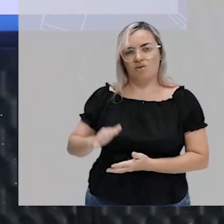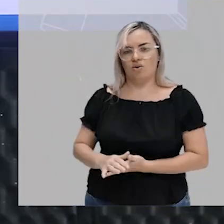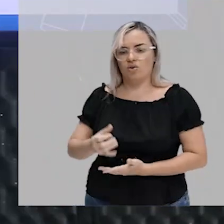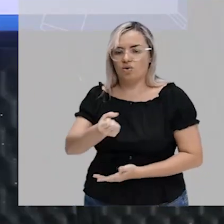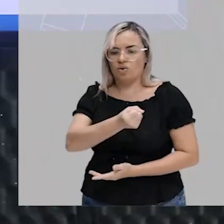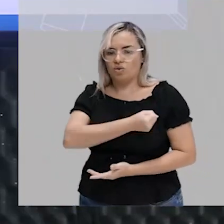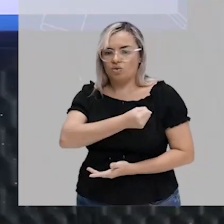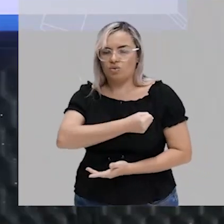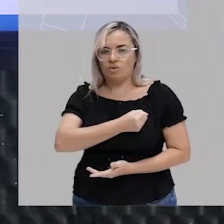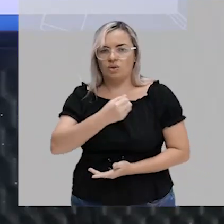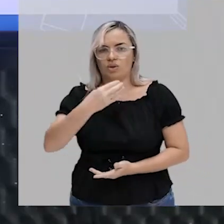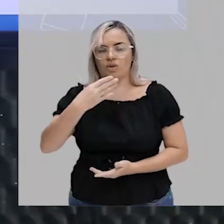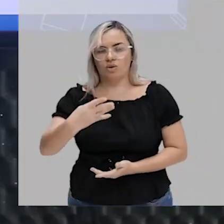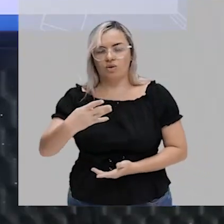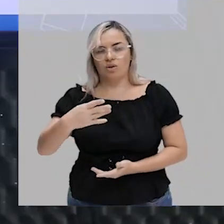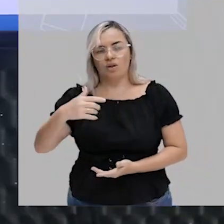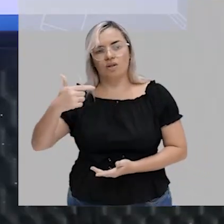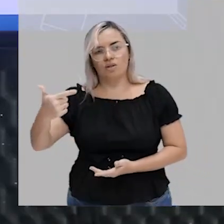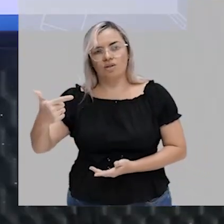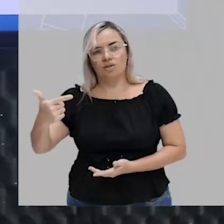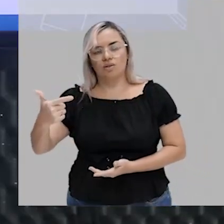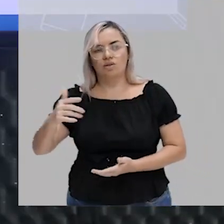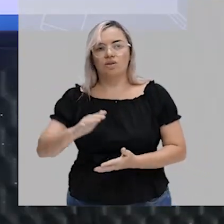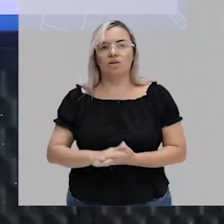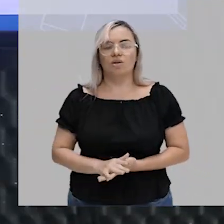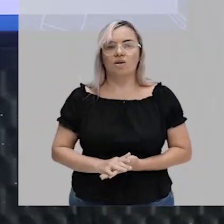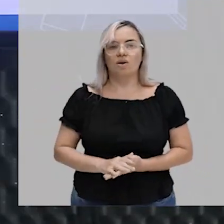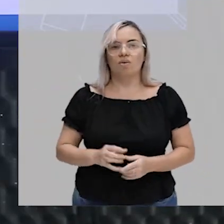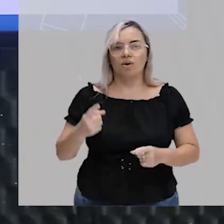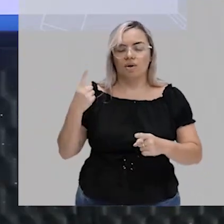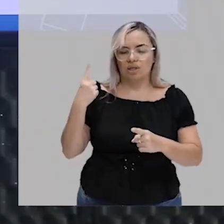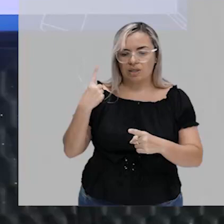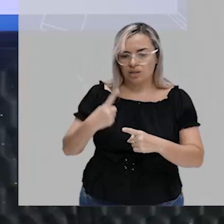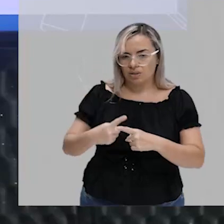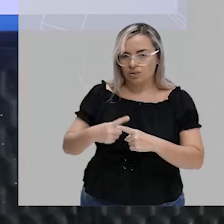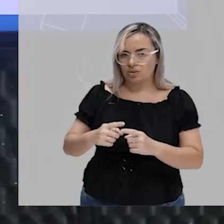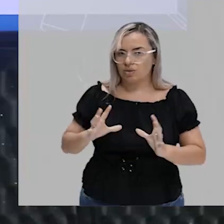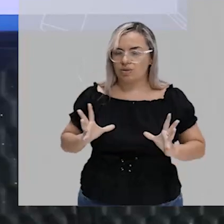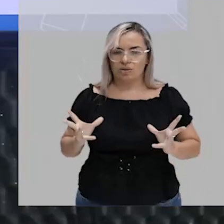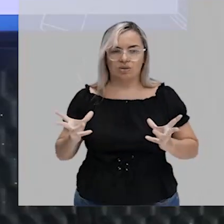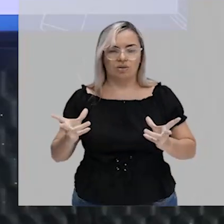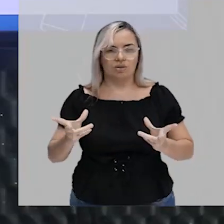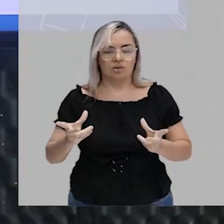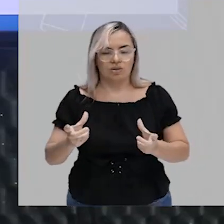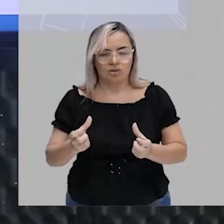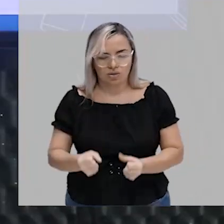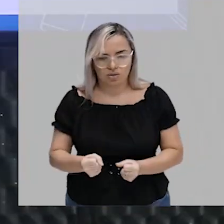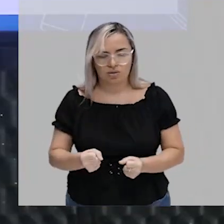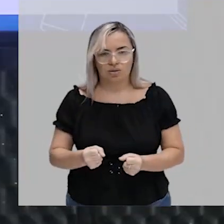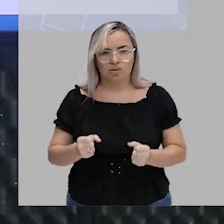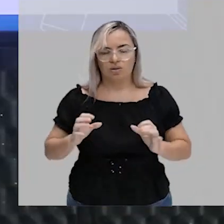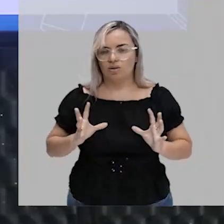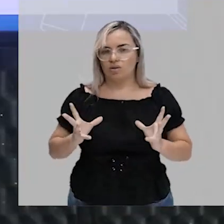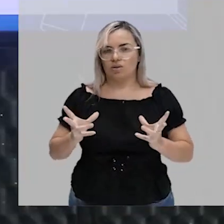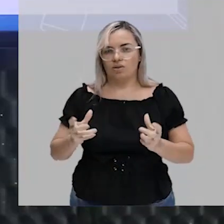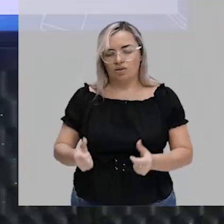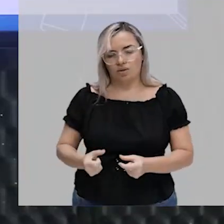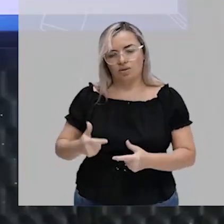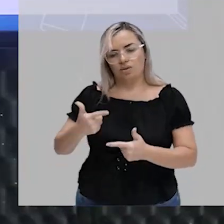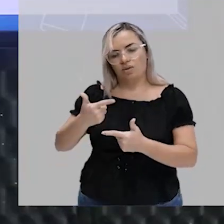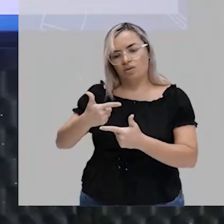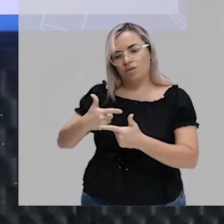42, tá? Por quê? Porque isso, né, já te dá todos os divisores, obviamente,